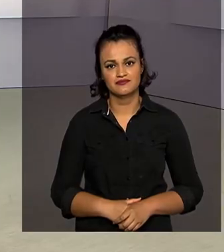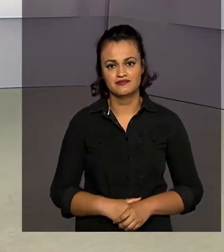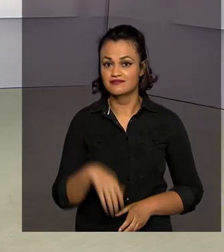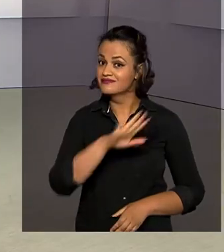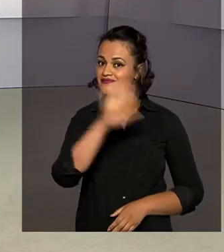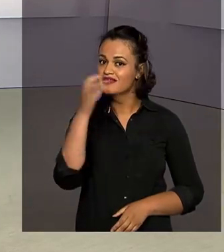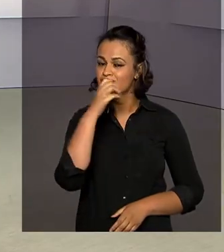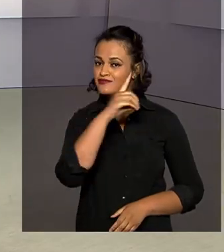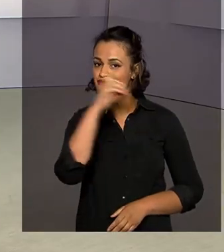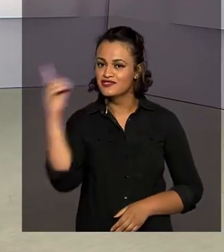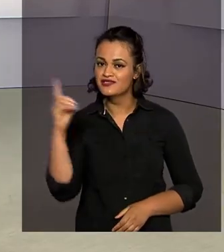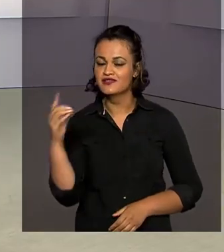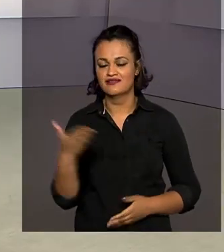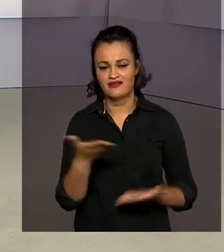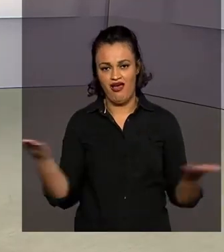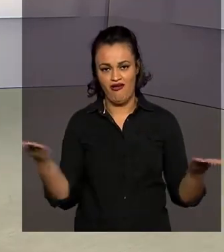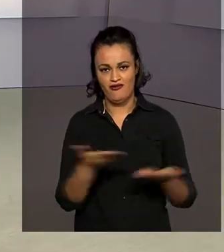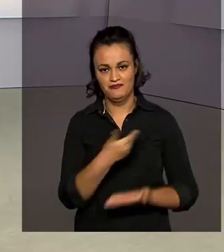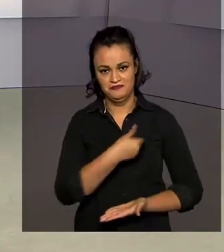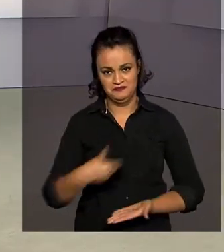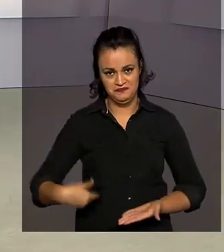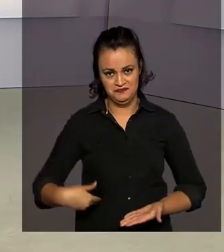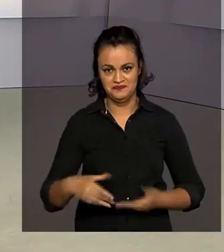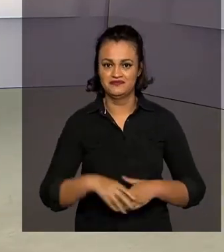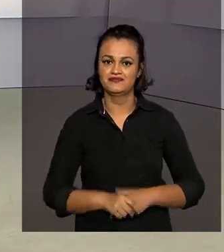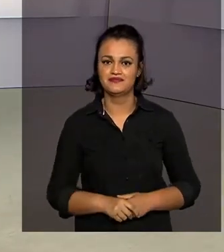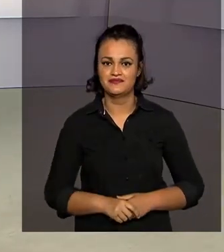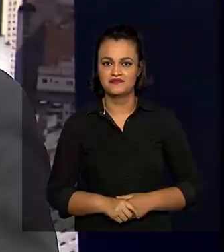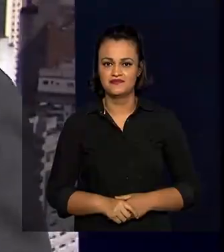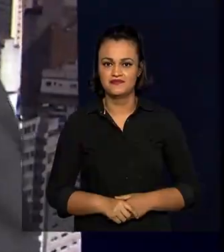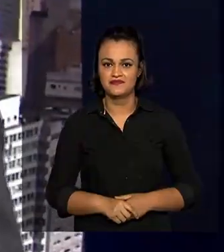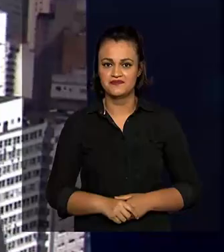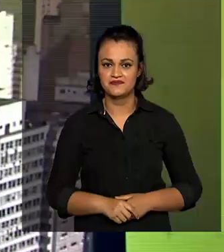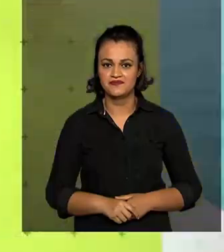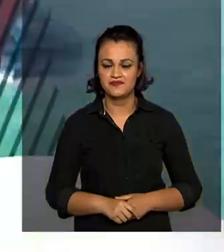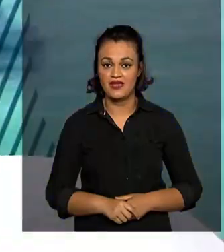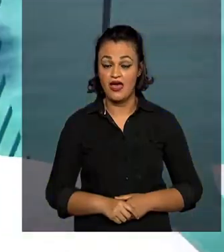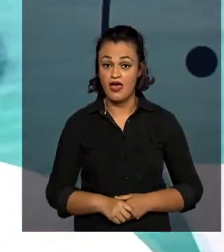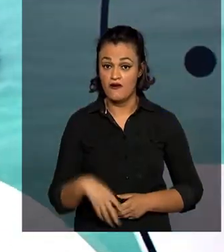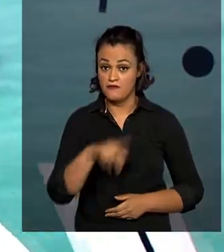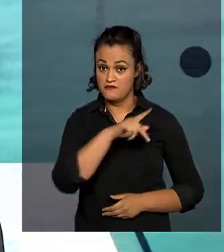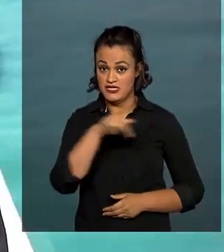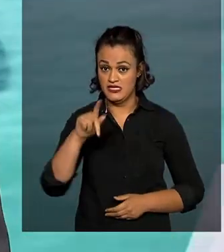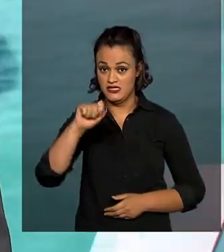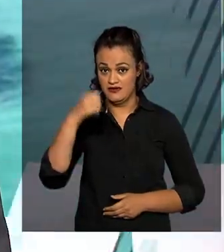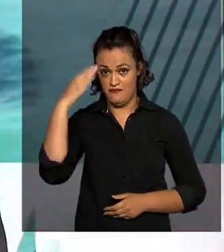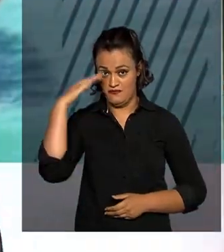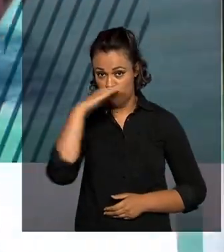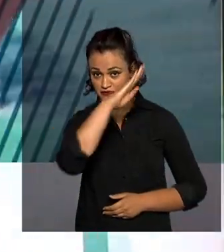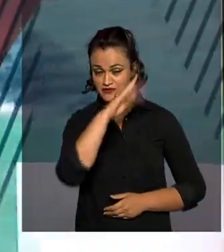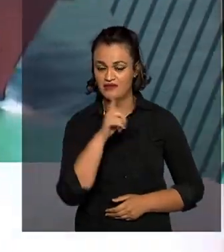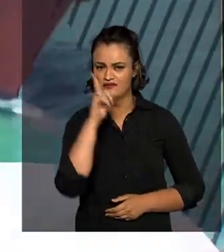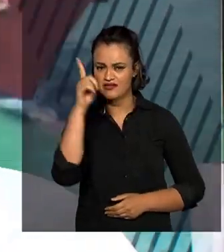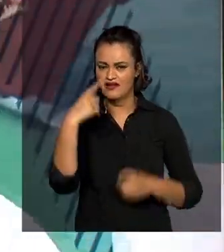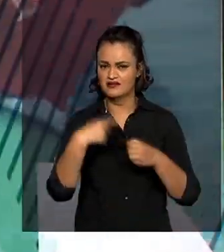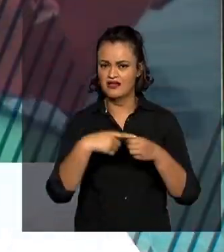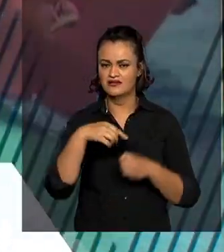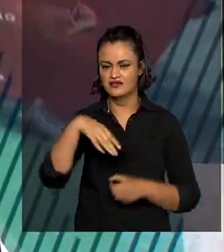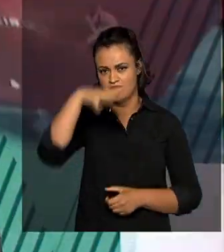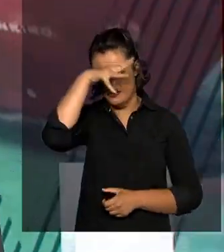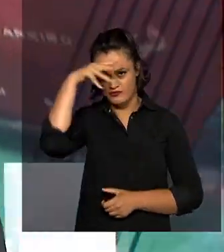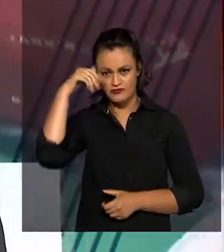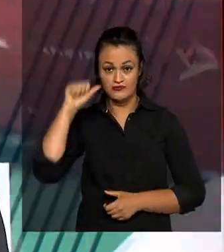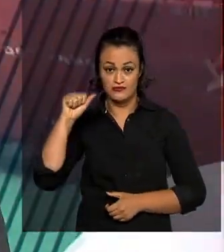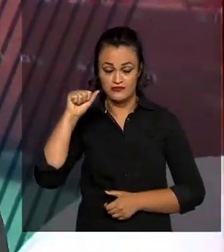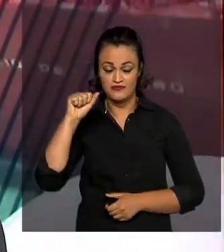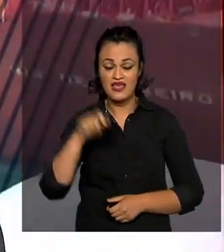Olá, bom dia para você. Já estamos no ar com o governo agora. O presidente Jair Bolsonaro está hoje em Mato Grosso. O